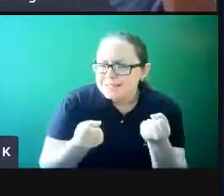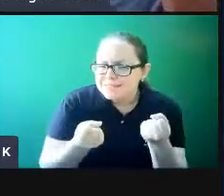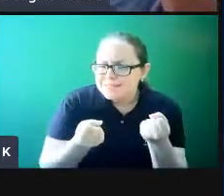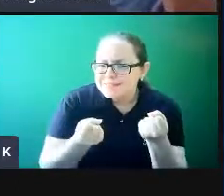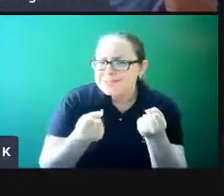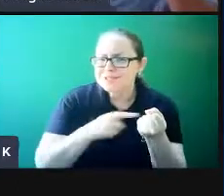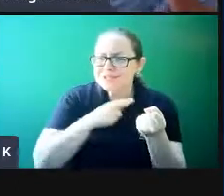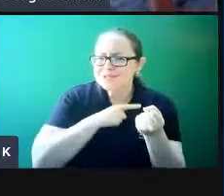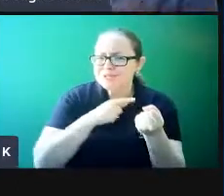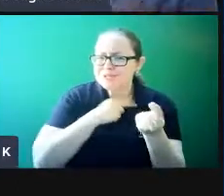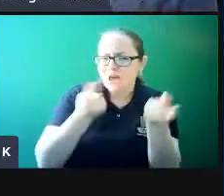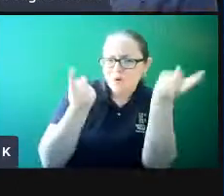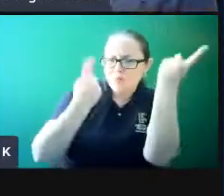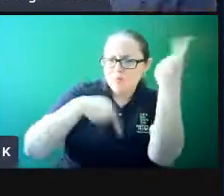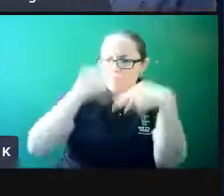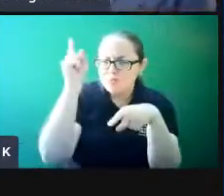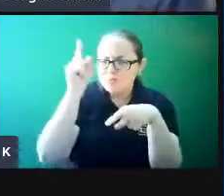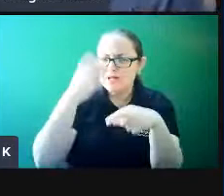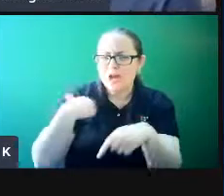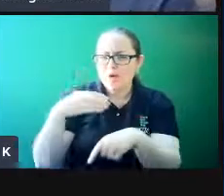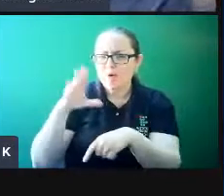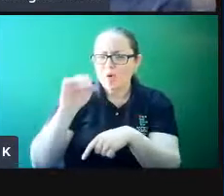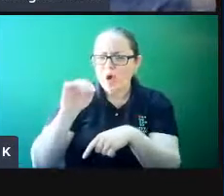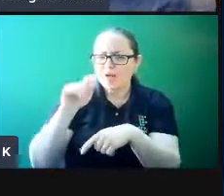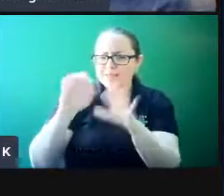geração de ideias aqui, uma cocriação.